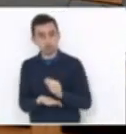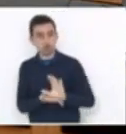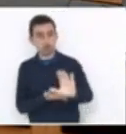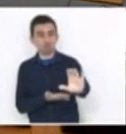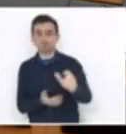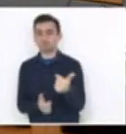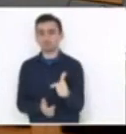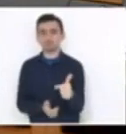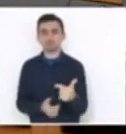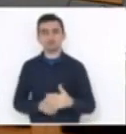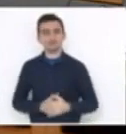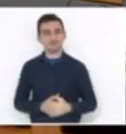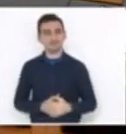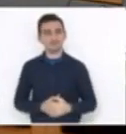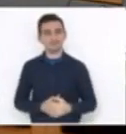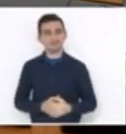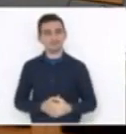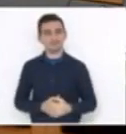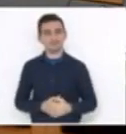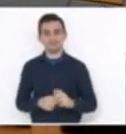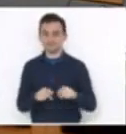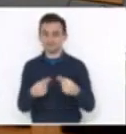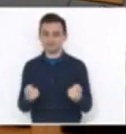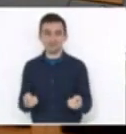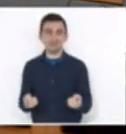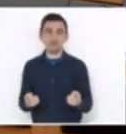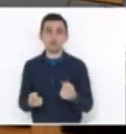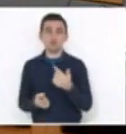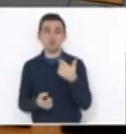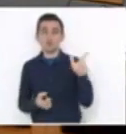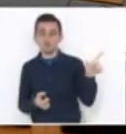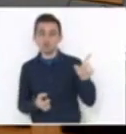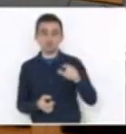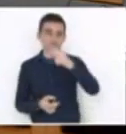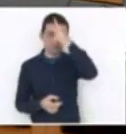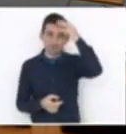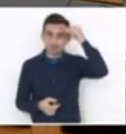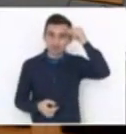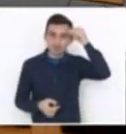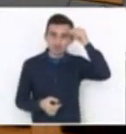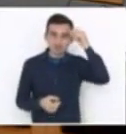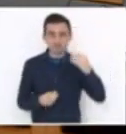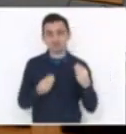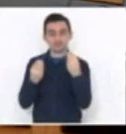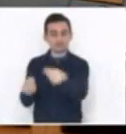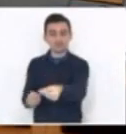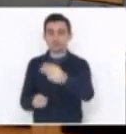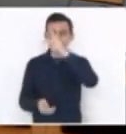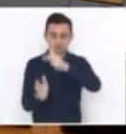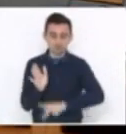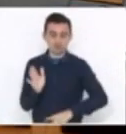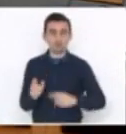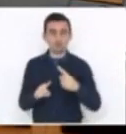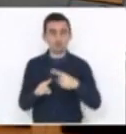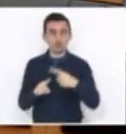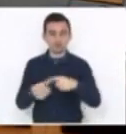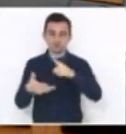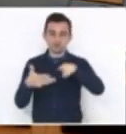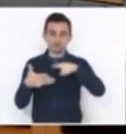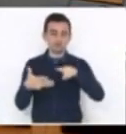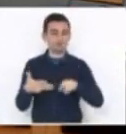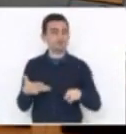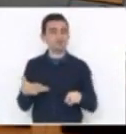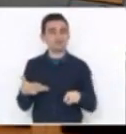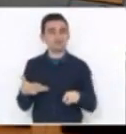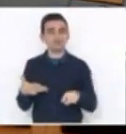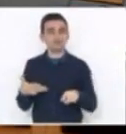ficou uma romaria de prefeitos aqui, no outro Fundam, que não passava o projeto, porque não estava destacado, deputado Altair,